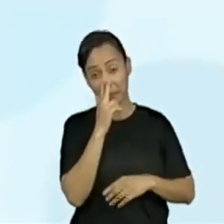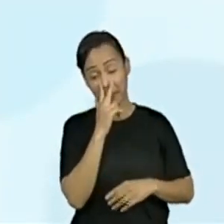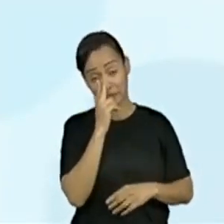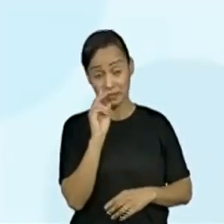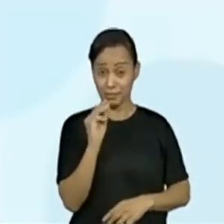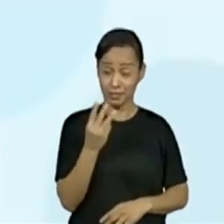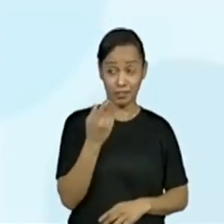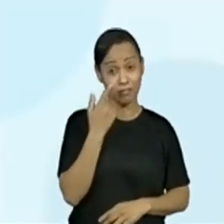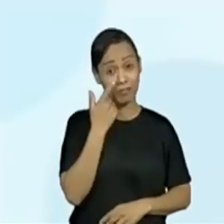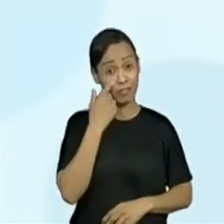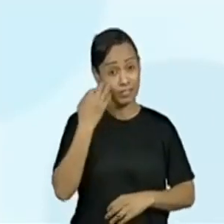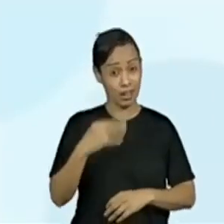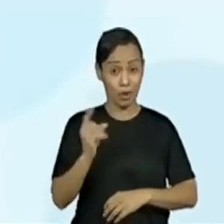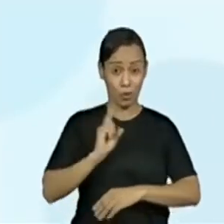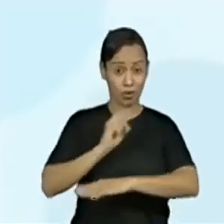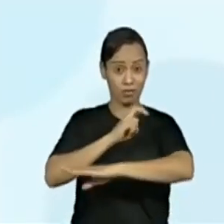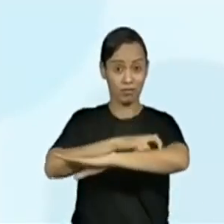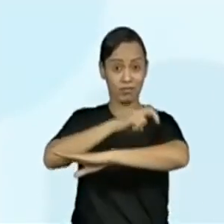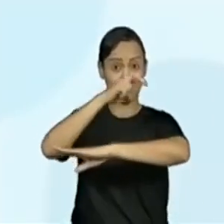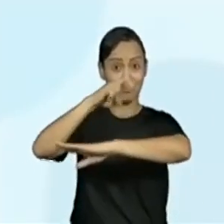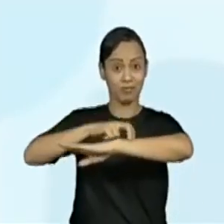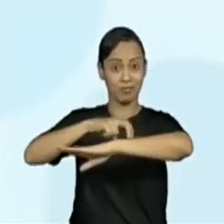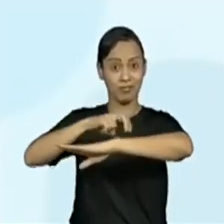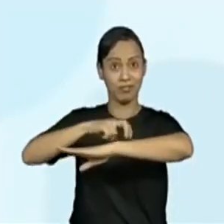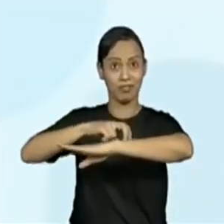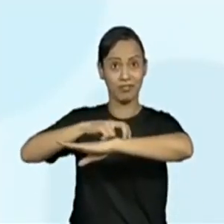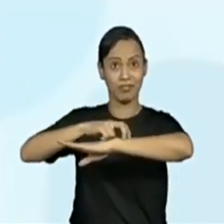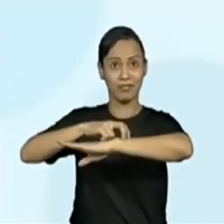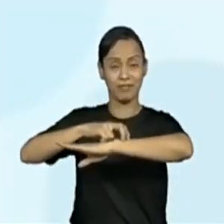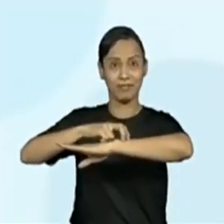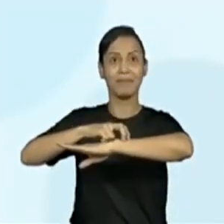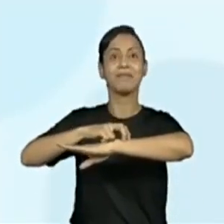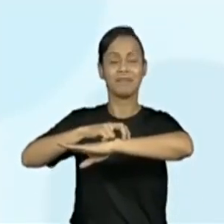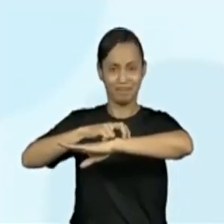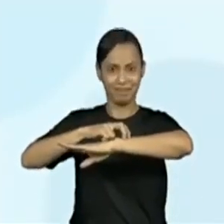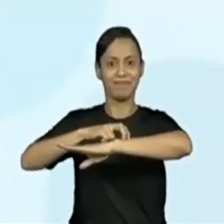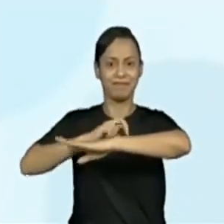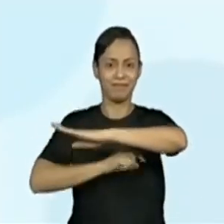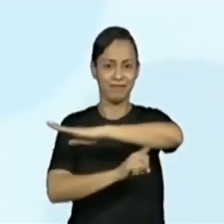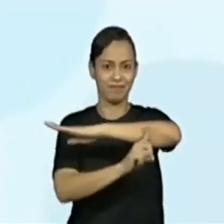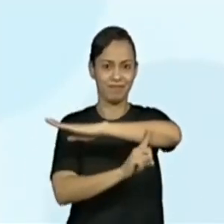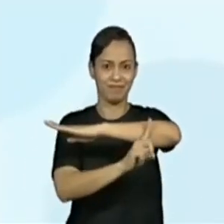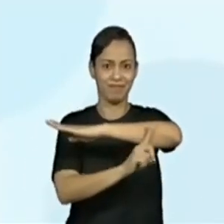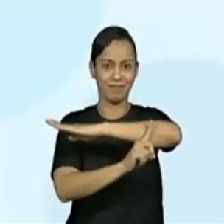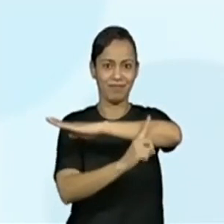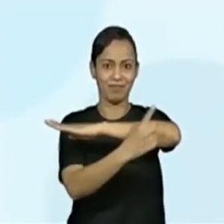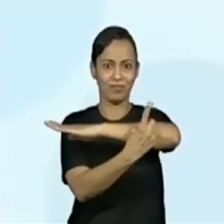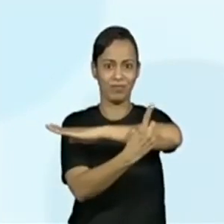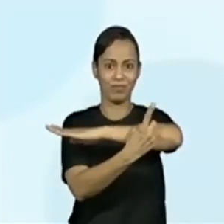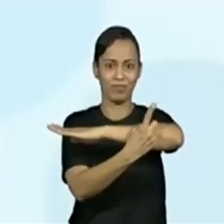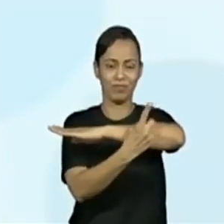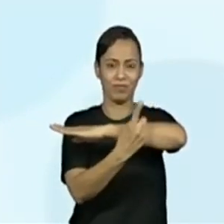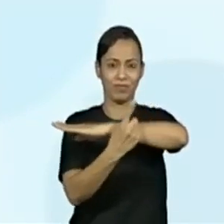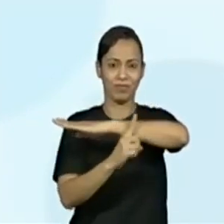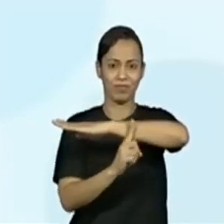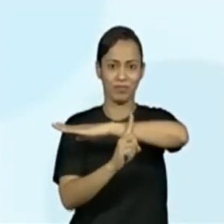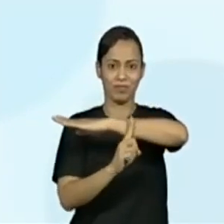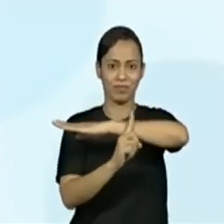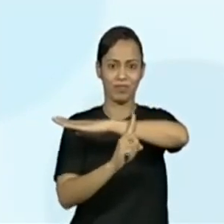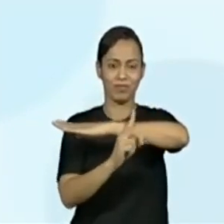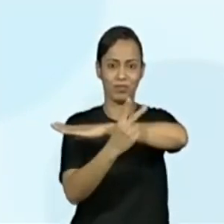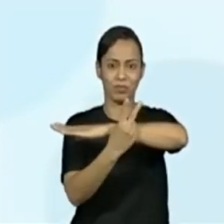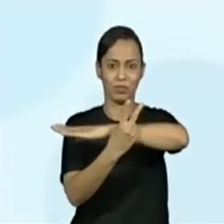mas a gente vai confirmar. Vamos lá. Olha só. Ah, é o mesmo espaço. Exato. já vou colocar o 3 aqui.